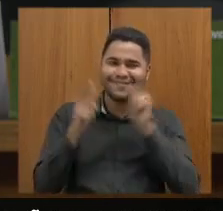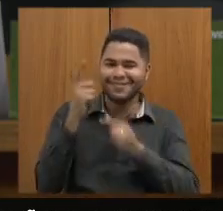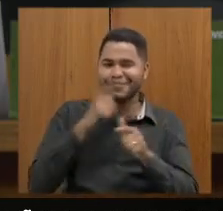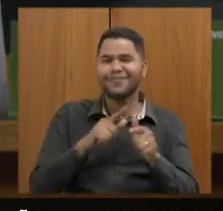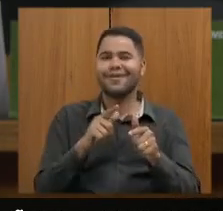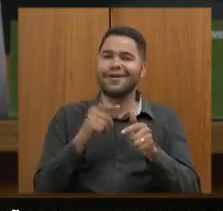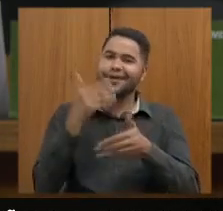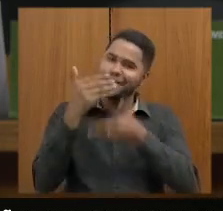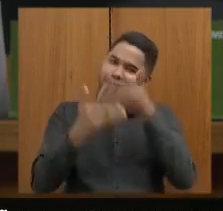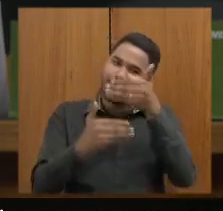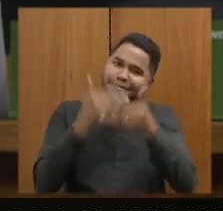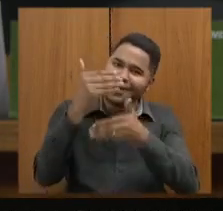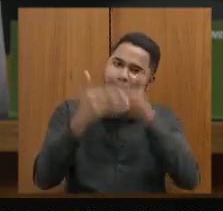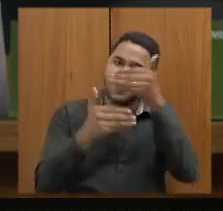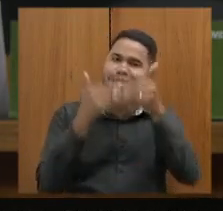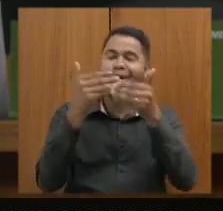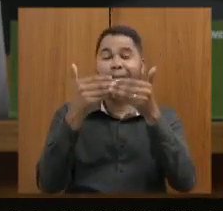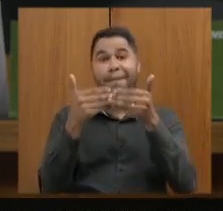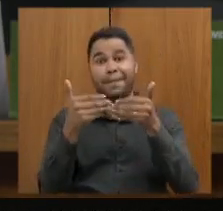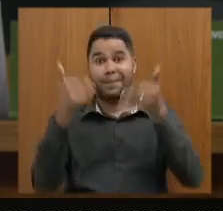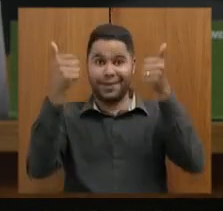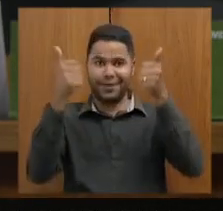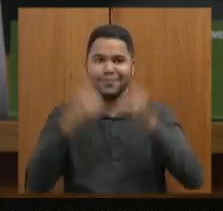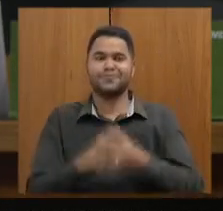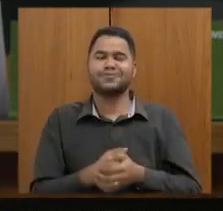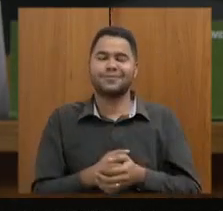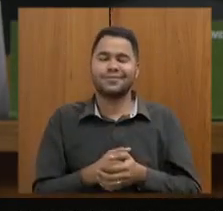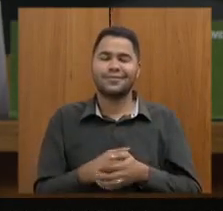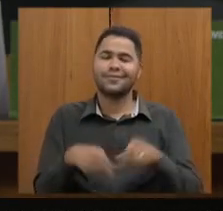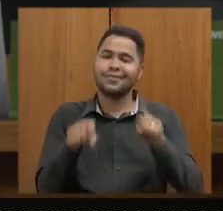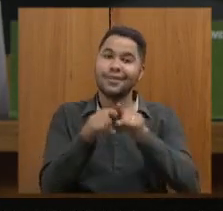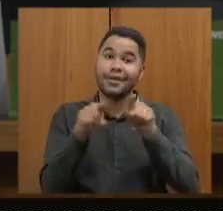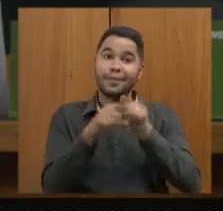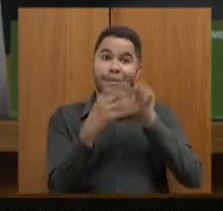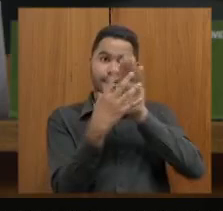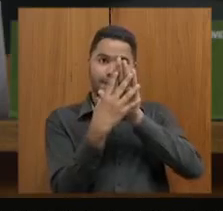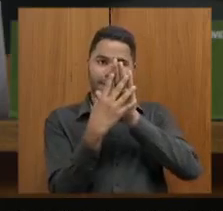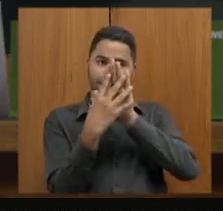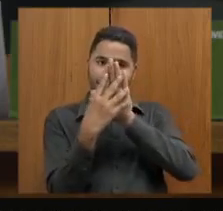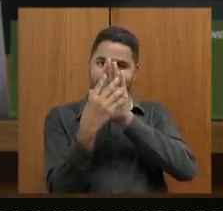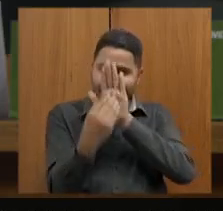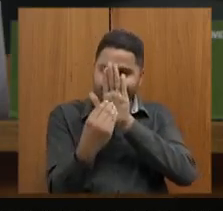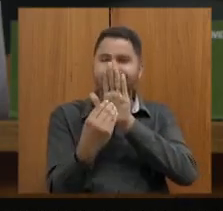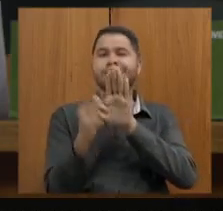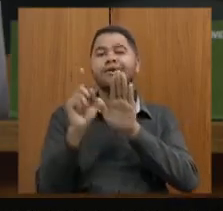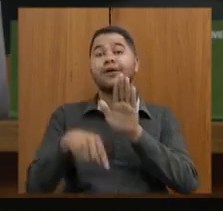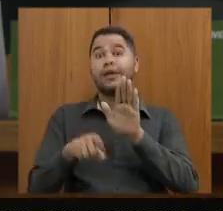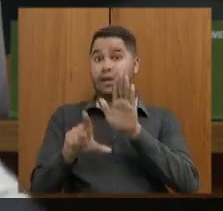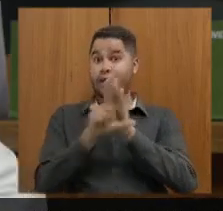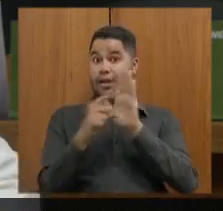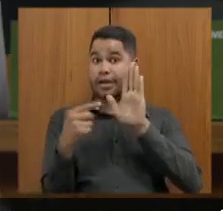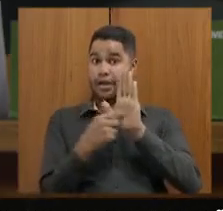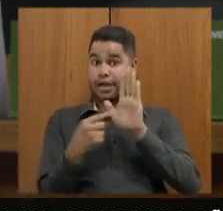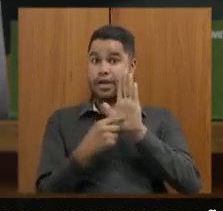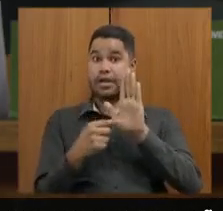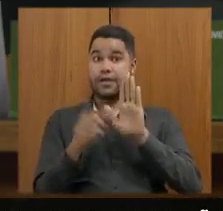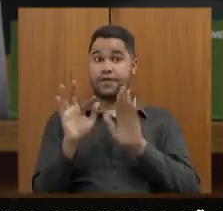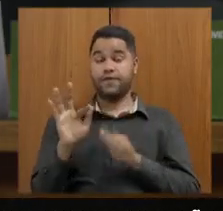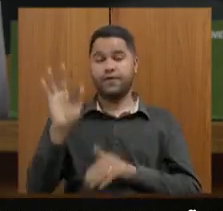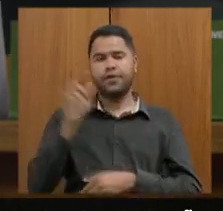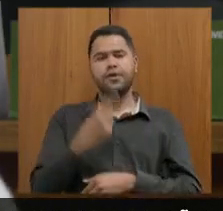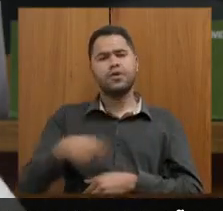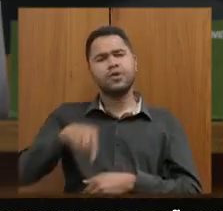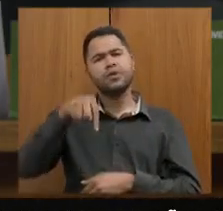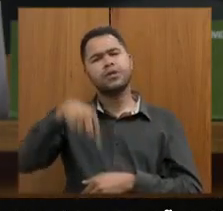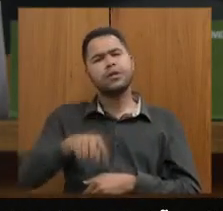ir fazendo um processo o melhor processo possível eu dizia inclusive que esse modelo o cumprimento dessa lei que é uma lei federal deputada nós